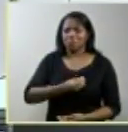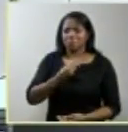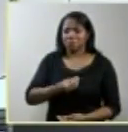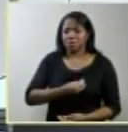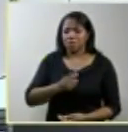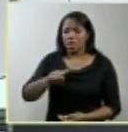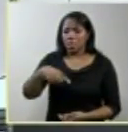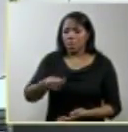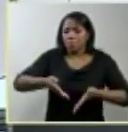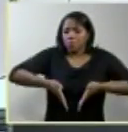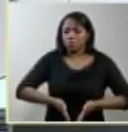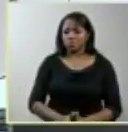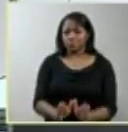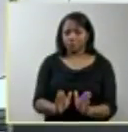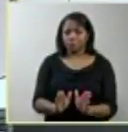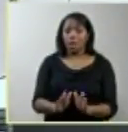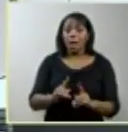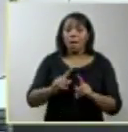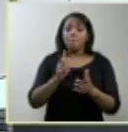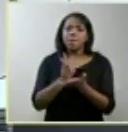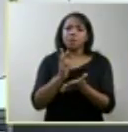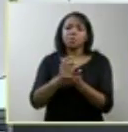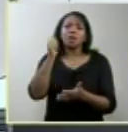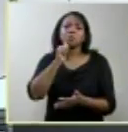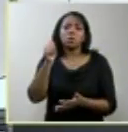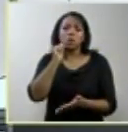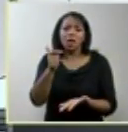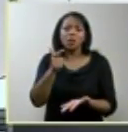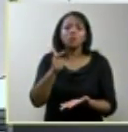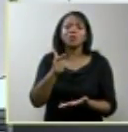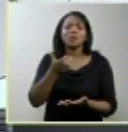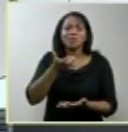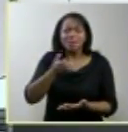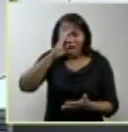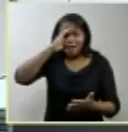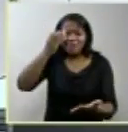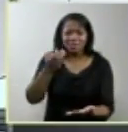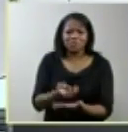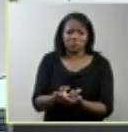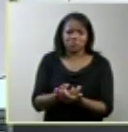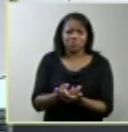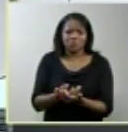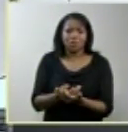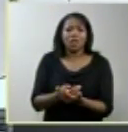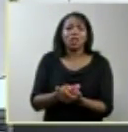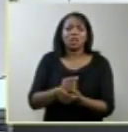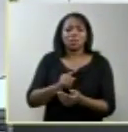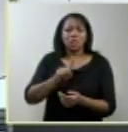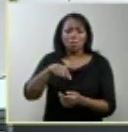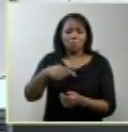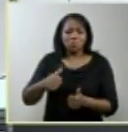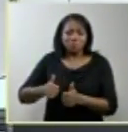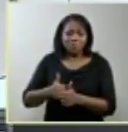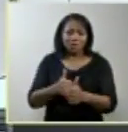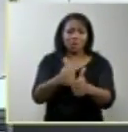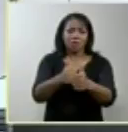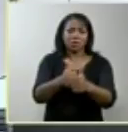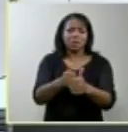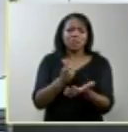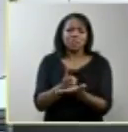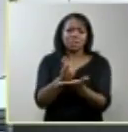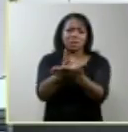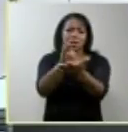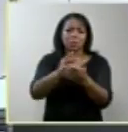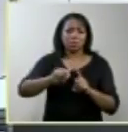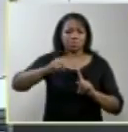mesmo aquelas que apostam em milagre ou em um erro diagnóstico esse é o simbolismo que as persegue durante toda a gestação